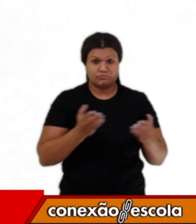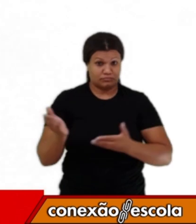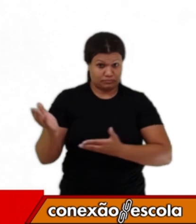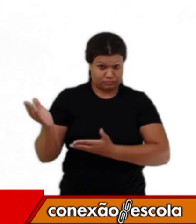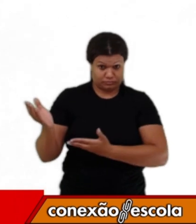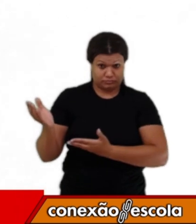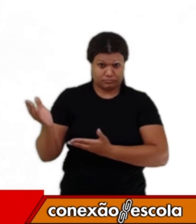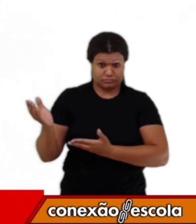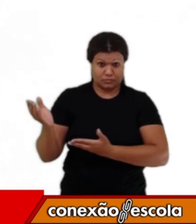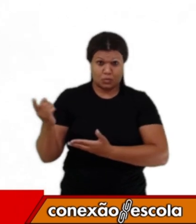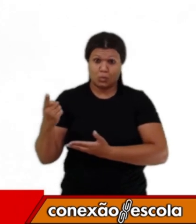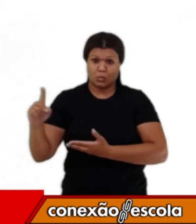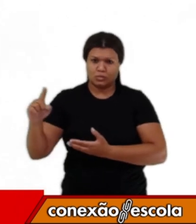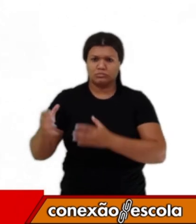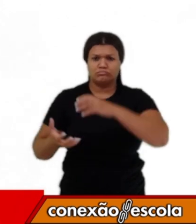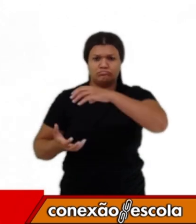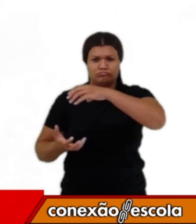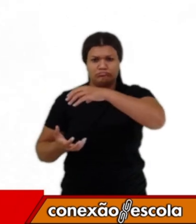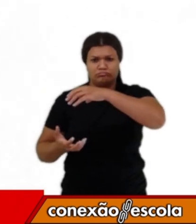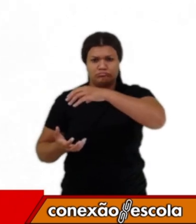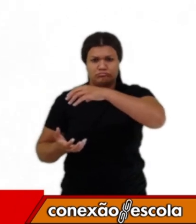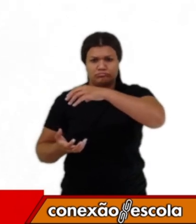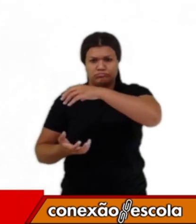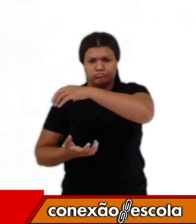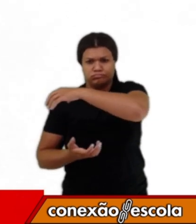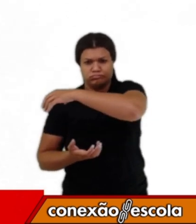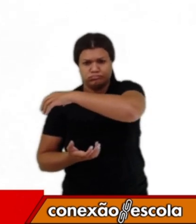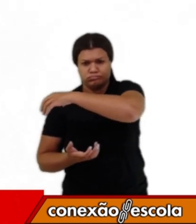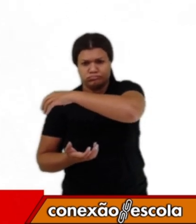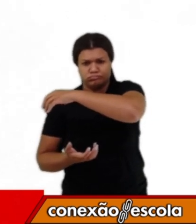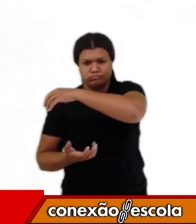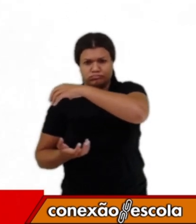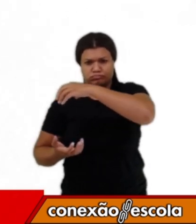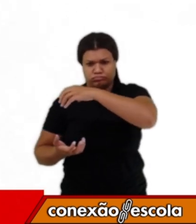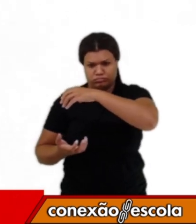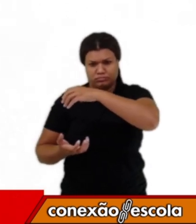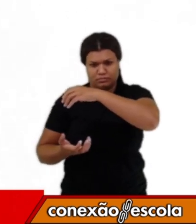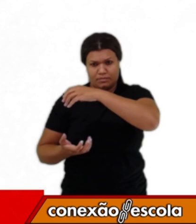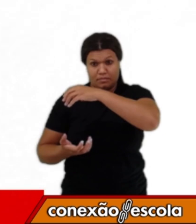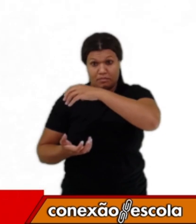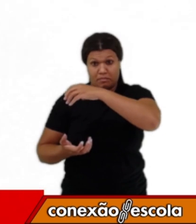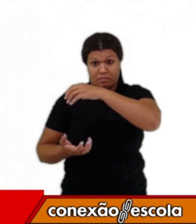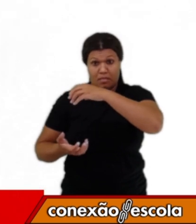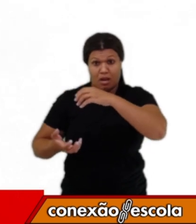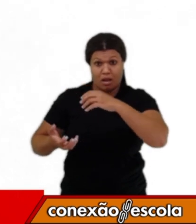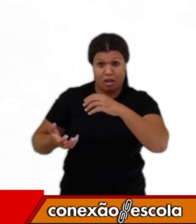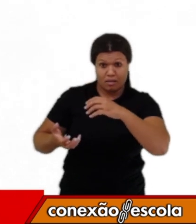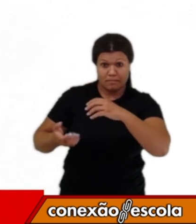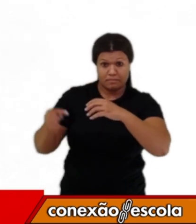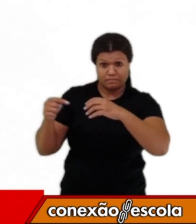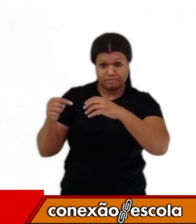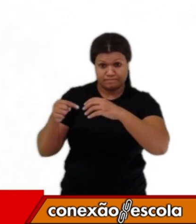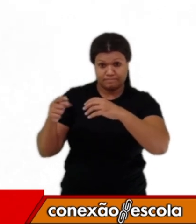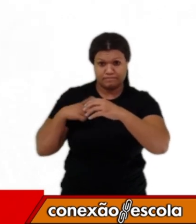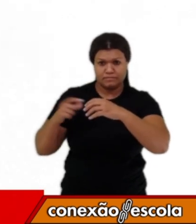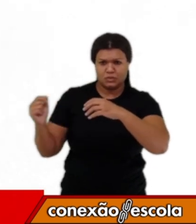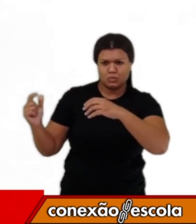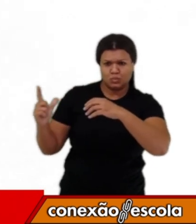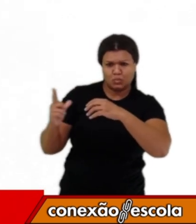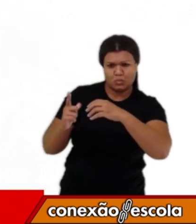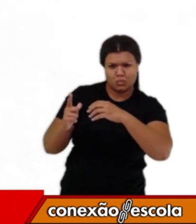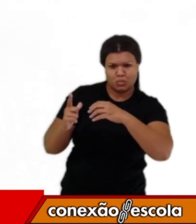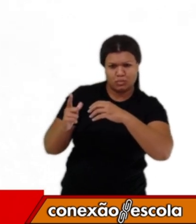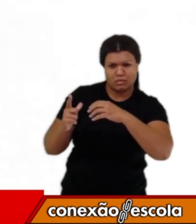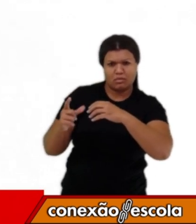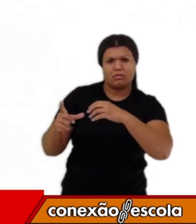momento de solstício. Nesse solstício, nós vamos ter o verão no hemisfério sul e, por sua